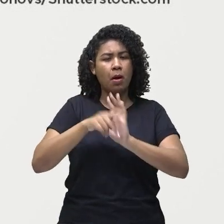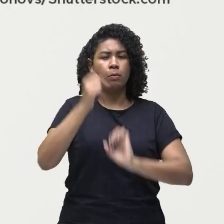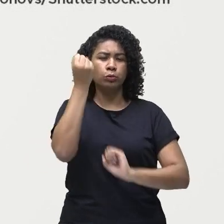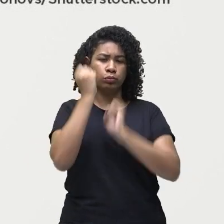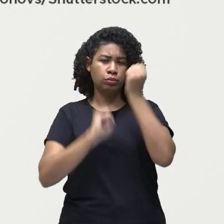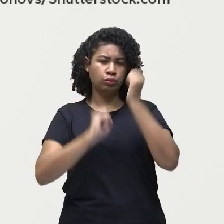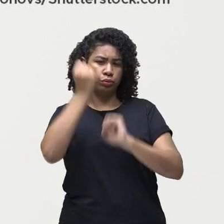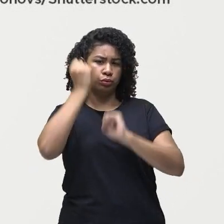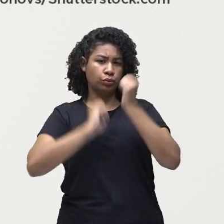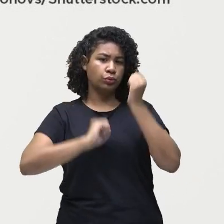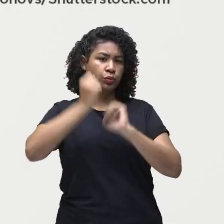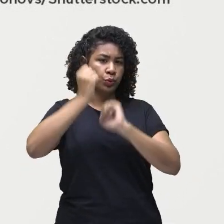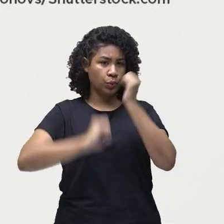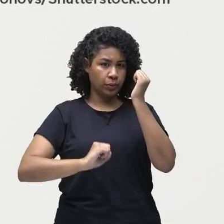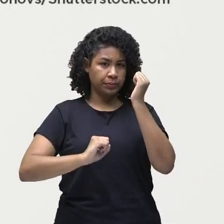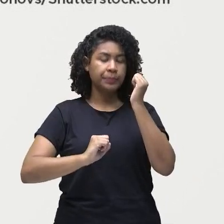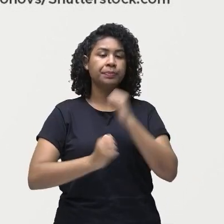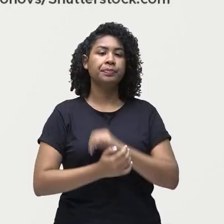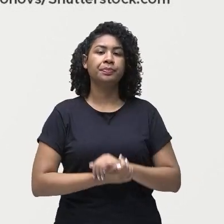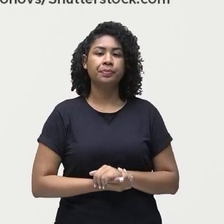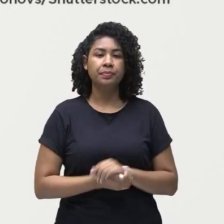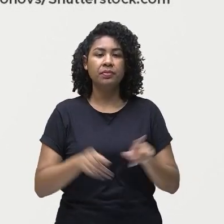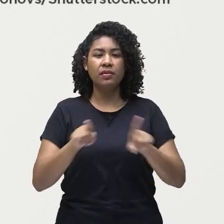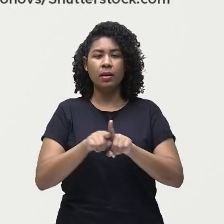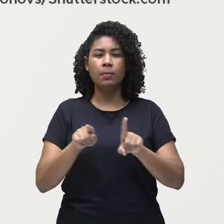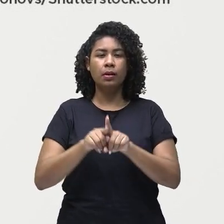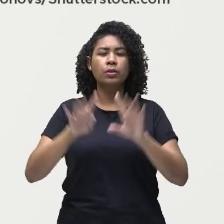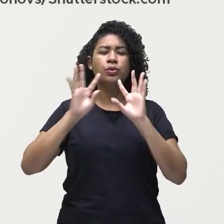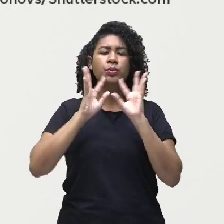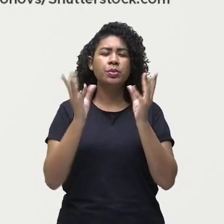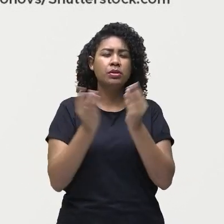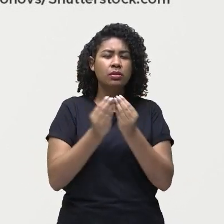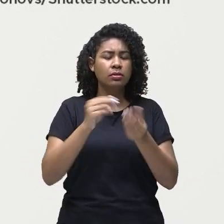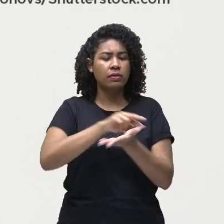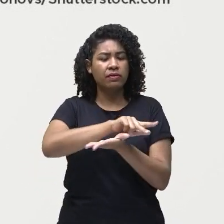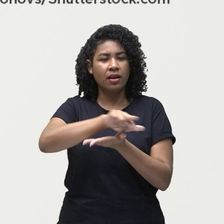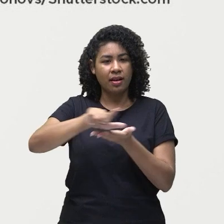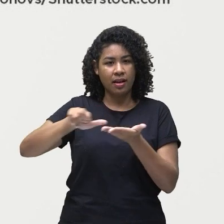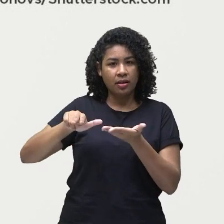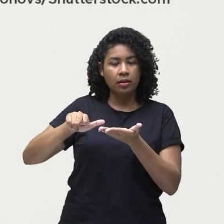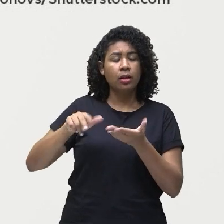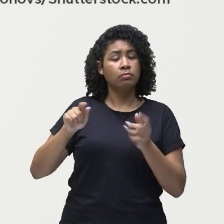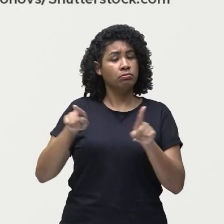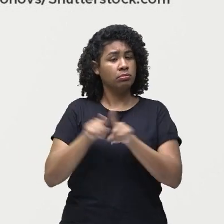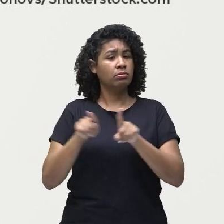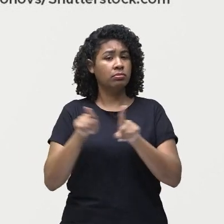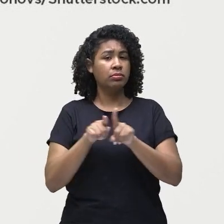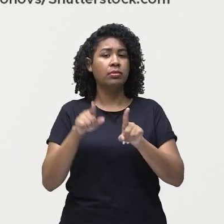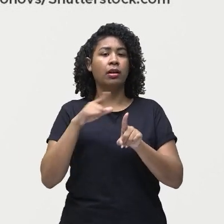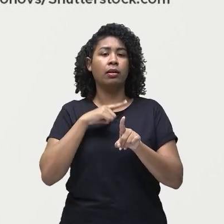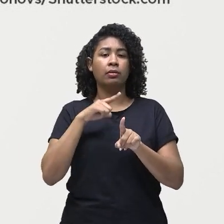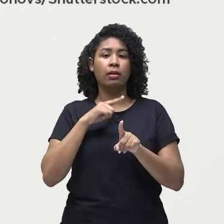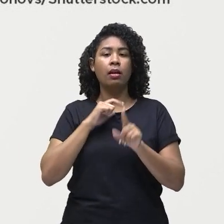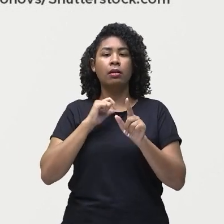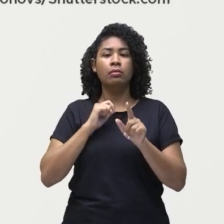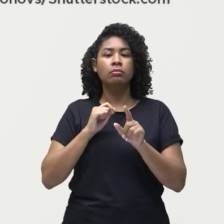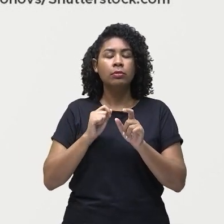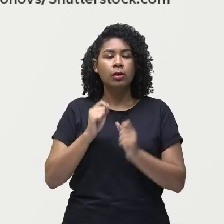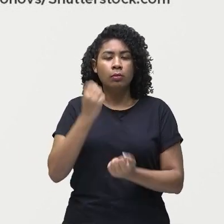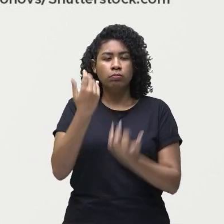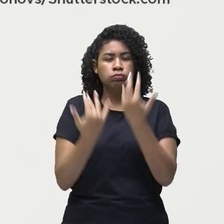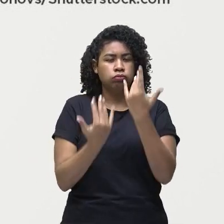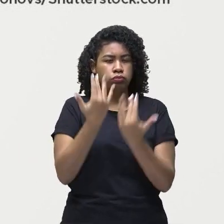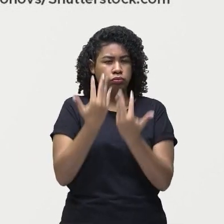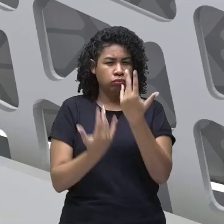muitos, muitas substâncias que as indústrias utilizam também na sua queima durante a produção